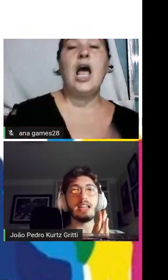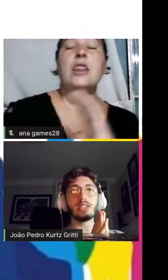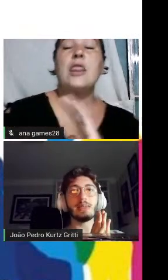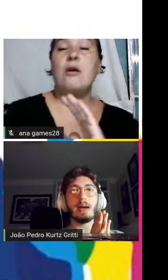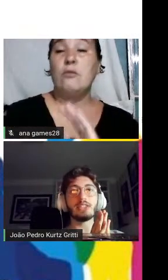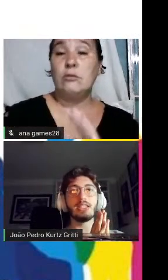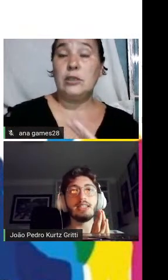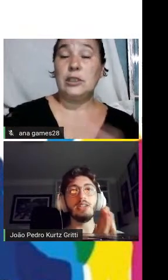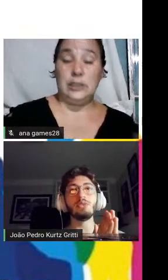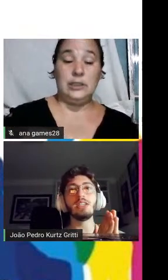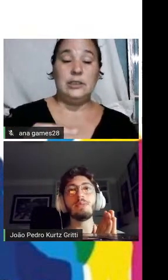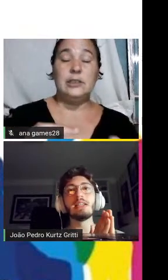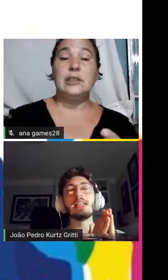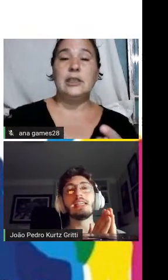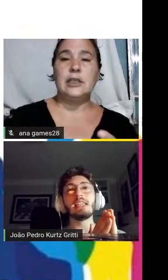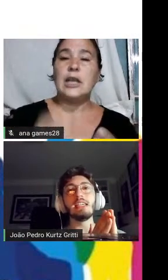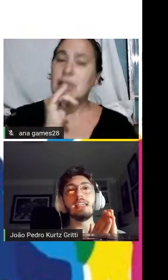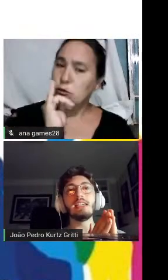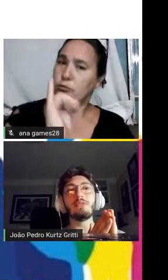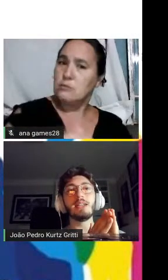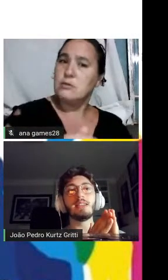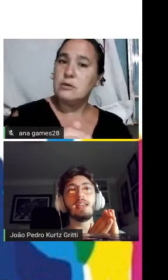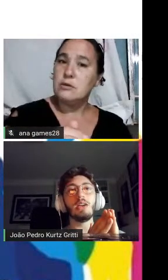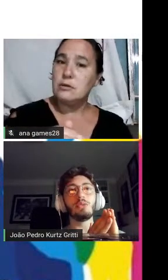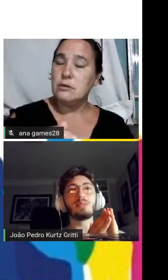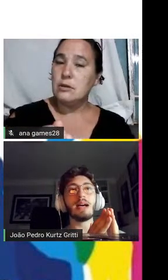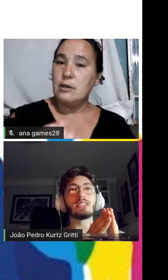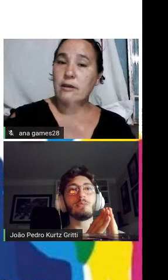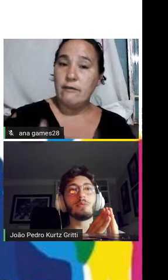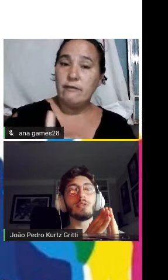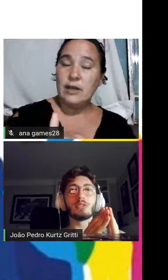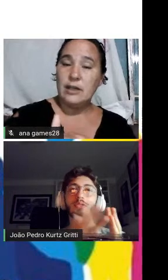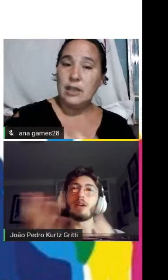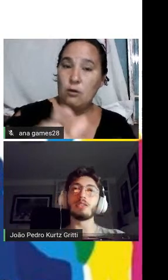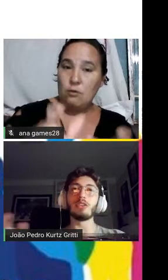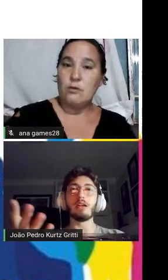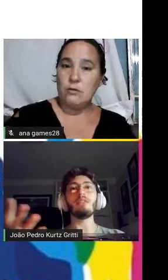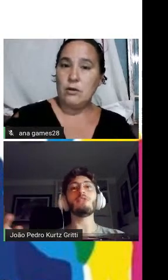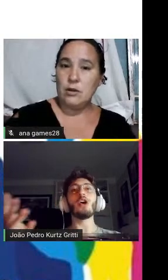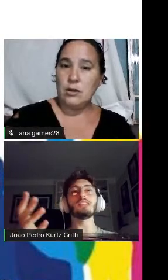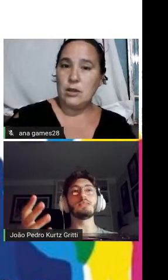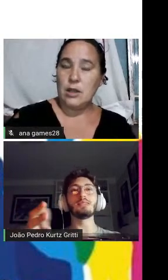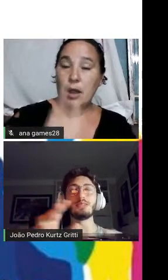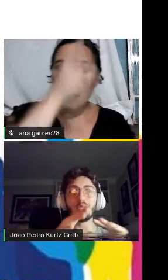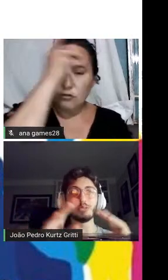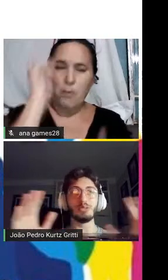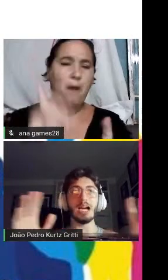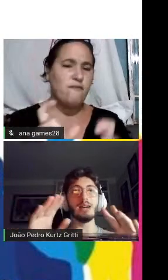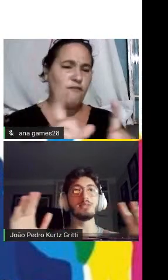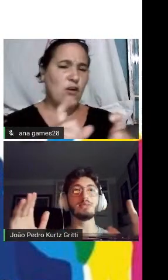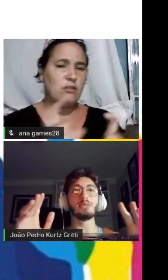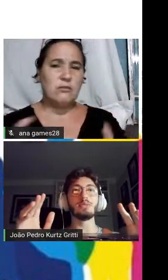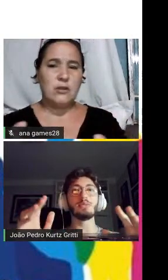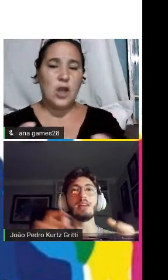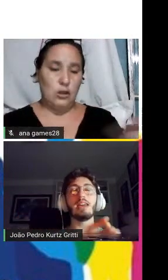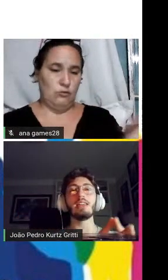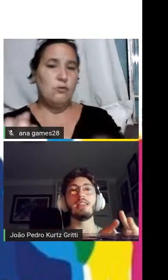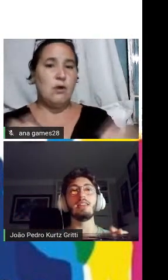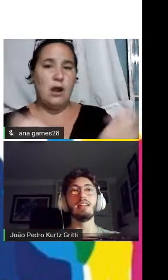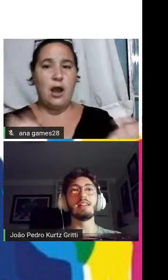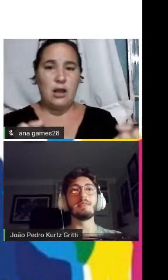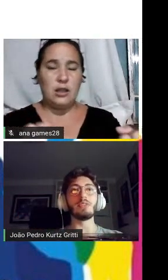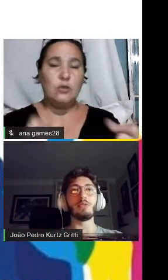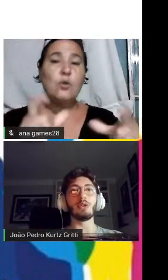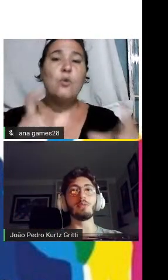a gente tem a nossa página da denúncia que vai ter um espaço para o nosso usuário tirar uma foto do carro do